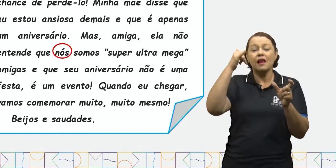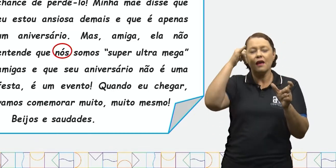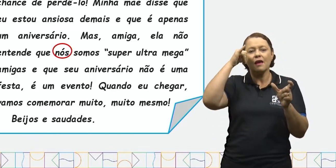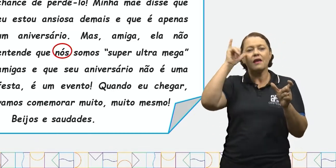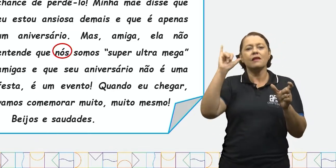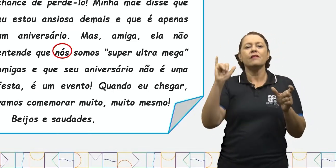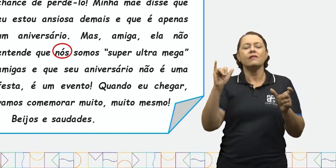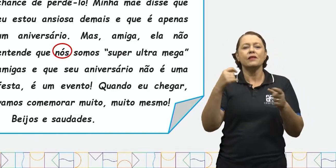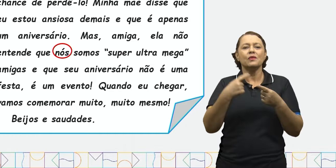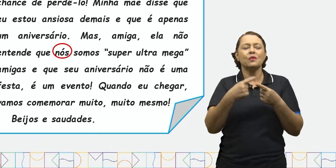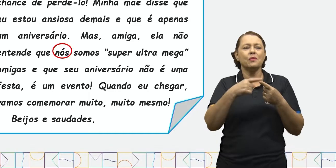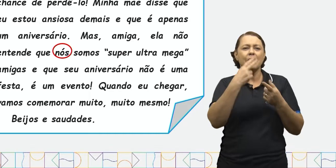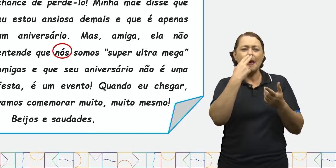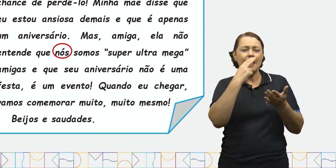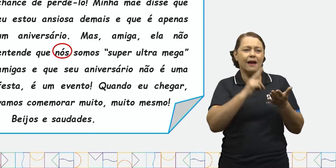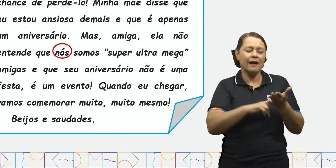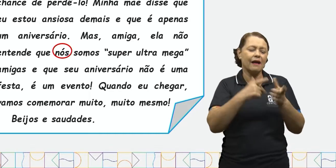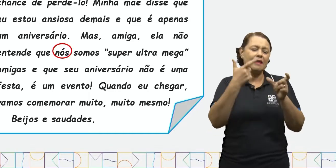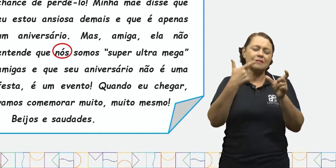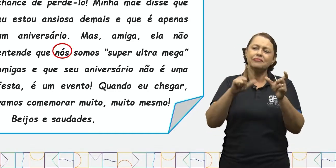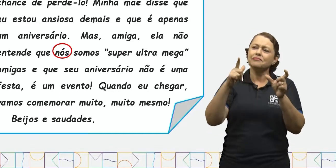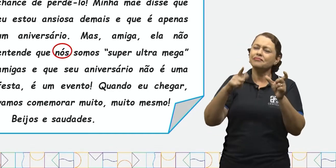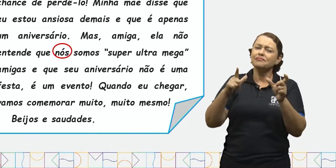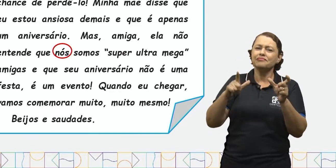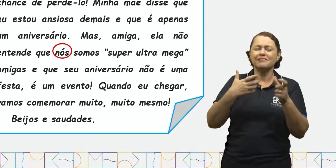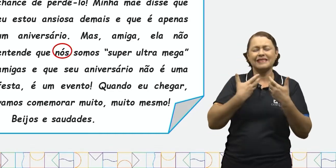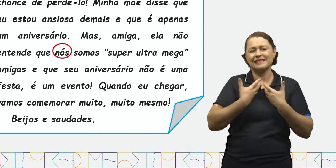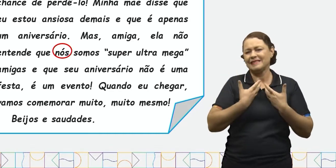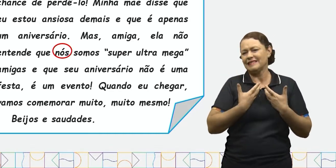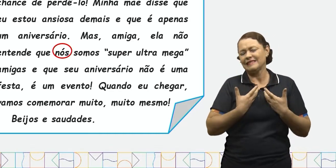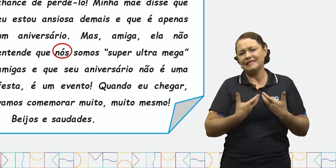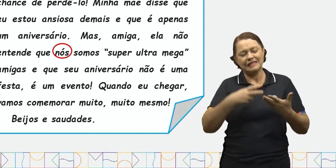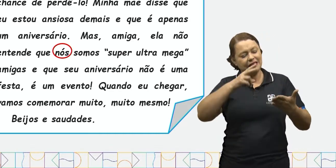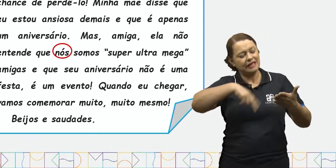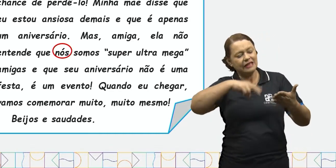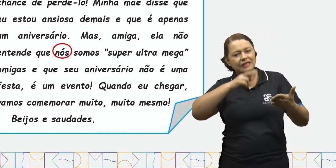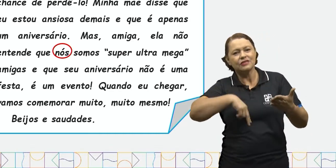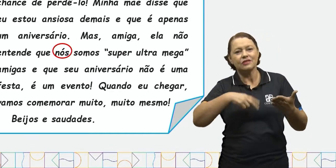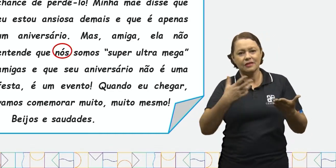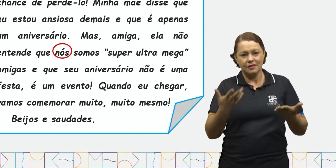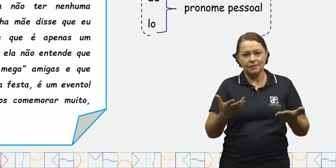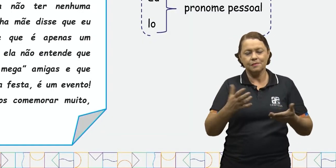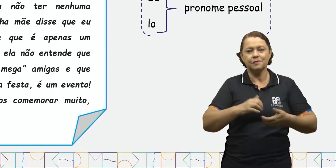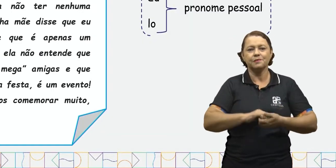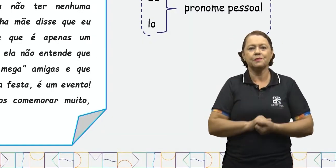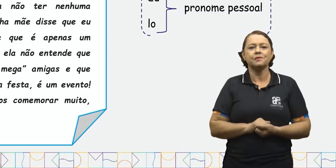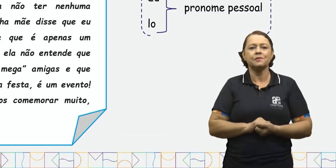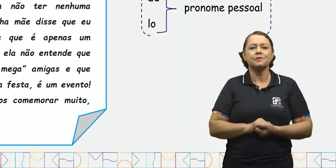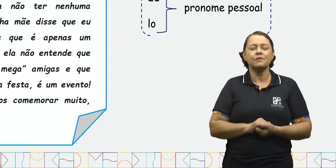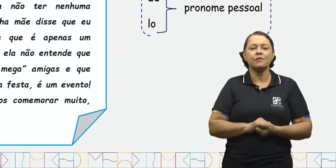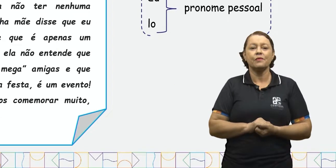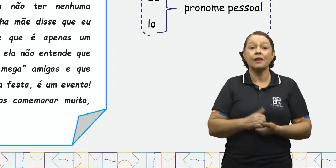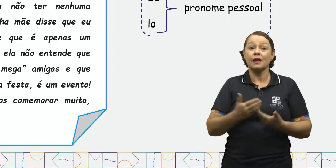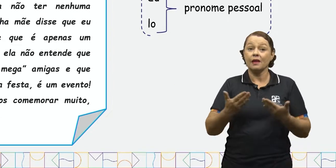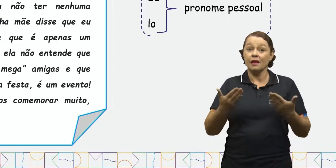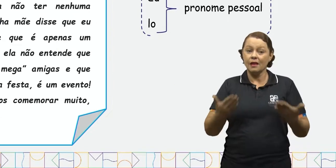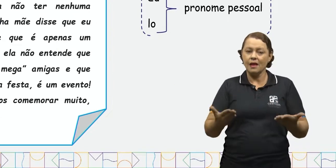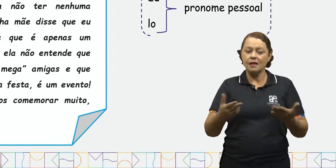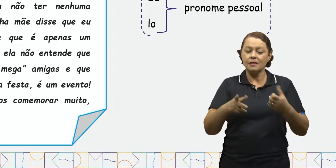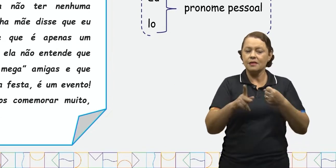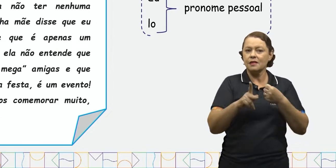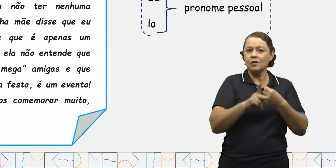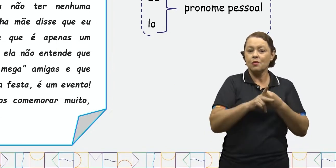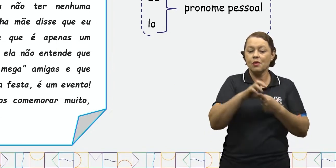a carta não ficasse repetitiva e cansativa de ler ou ouvir. Assim, o